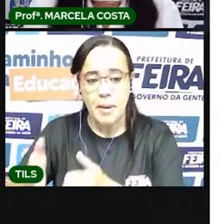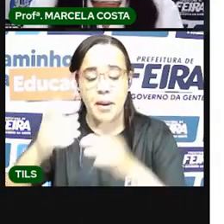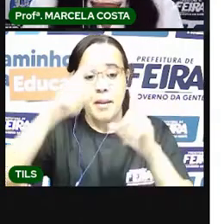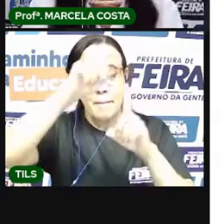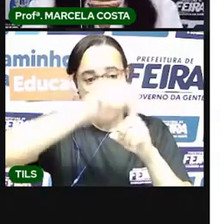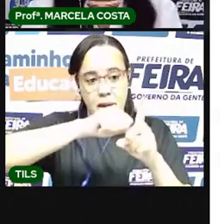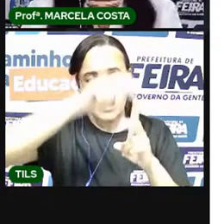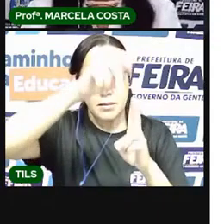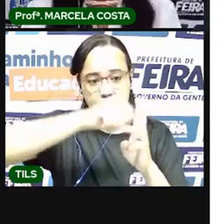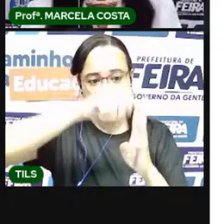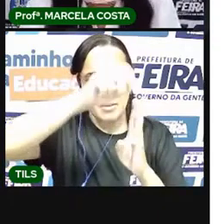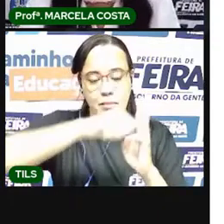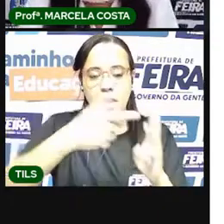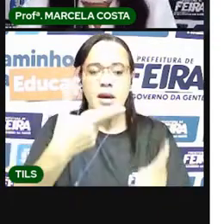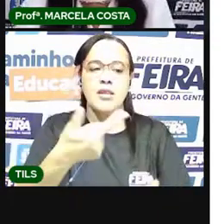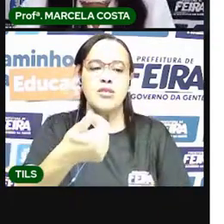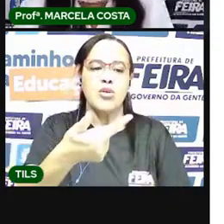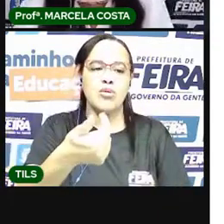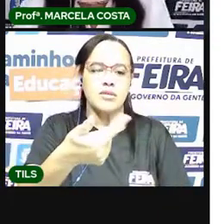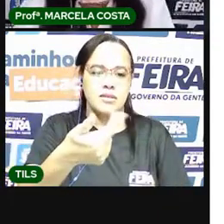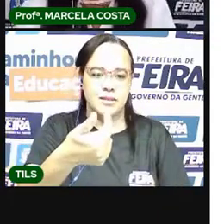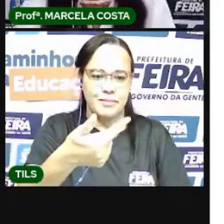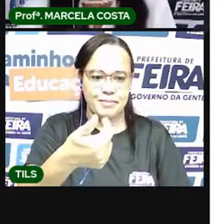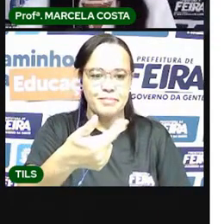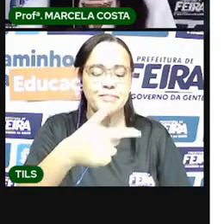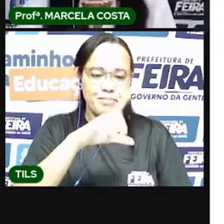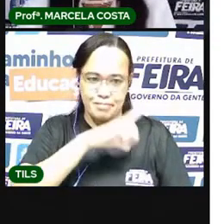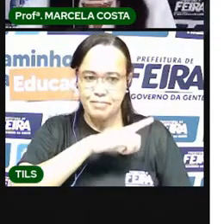Vamos contar quantos meses tem um ano?